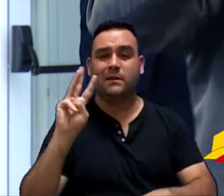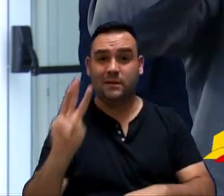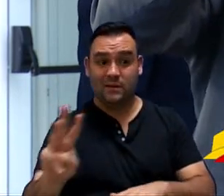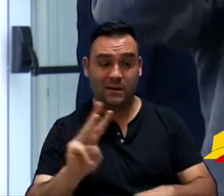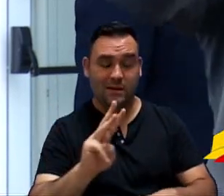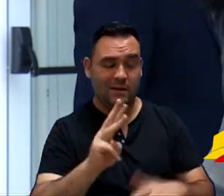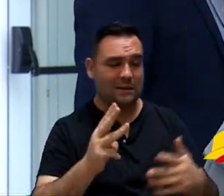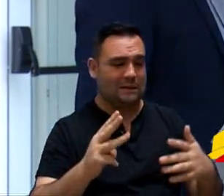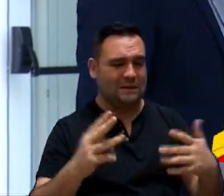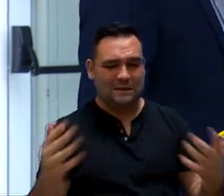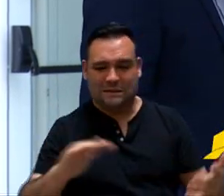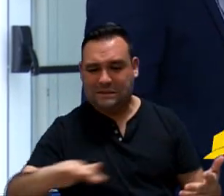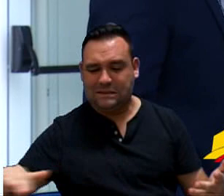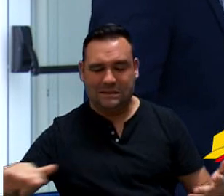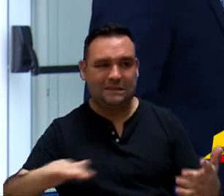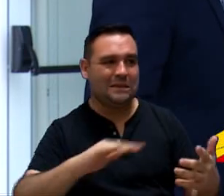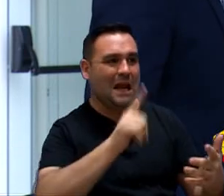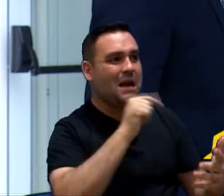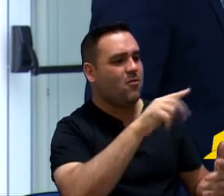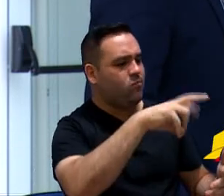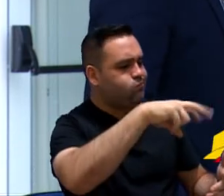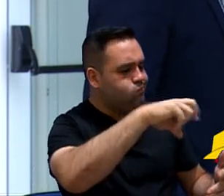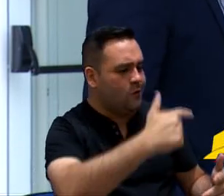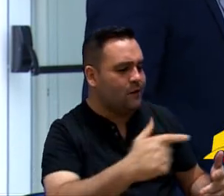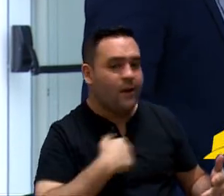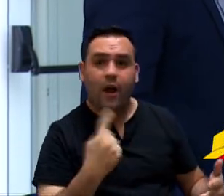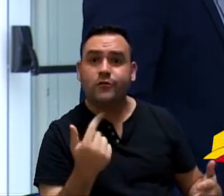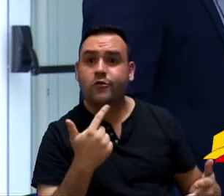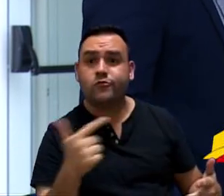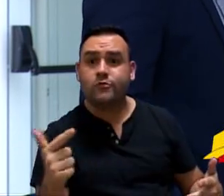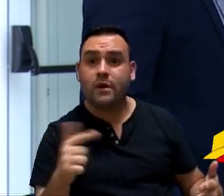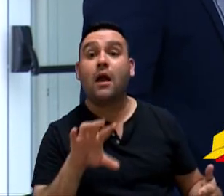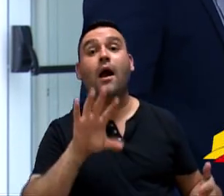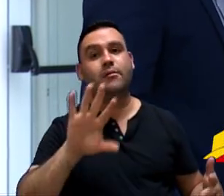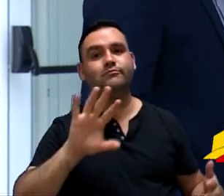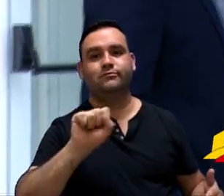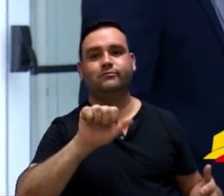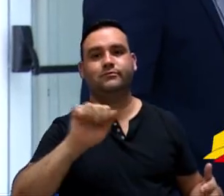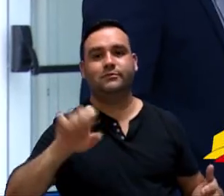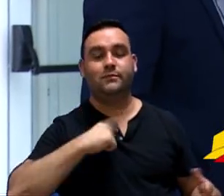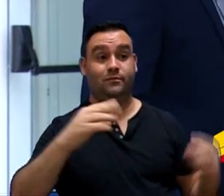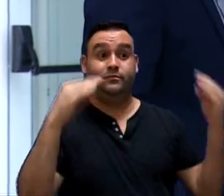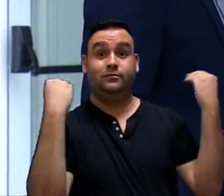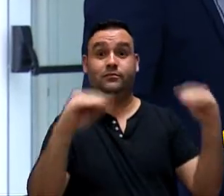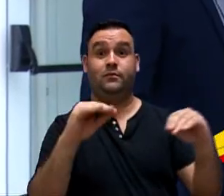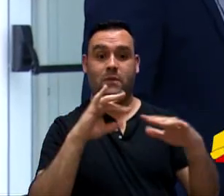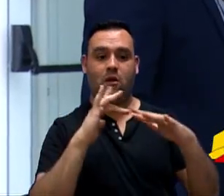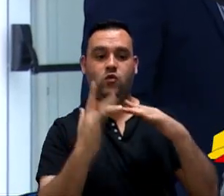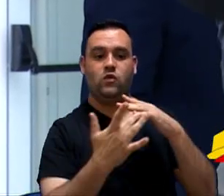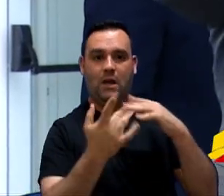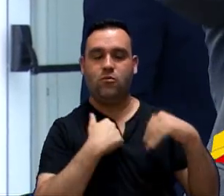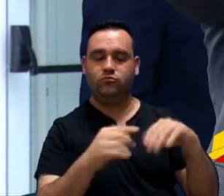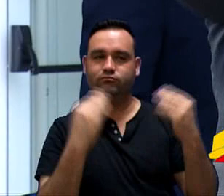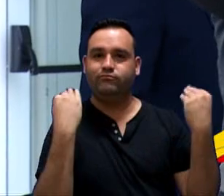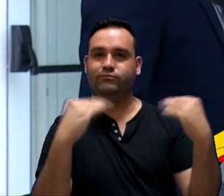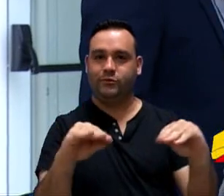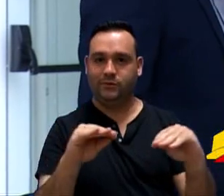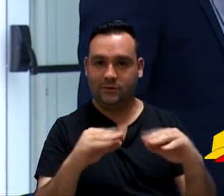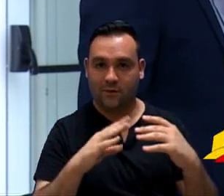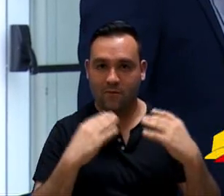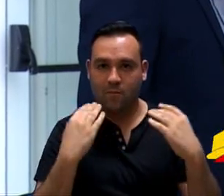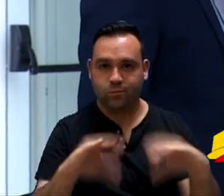casa, acabou a água e não tem dinheiro para comprar uma caixa da água. O SAI, eu vou postar nas minhas páginas, nas minhas redes sociais,